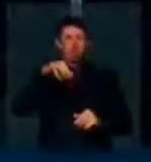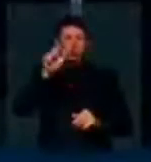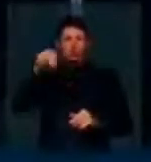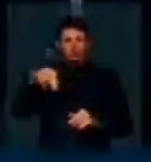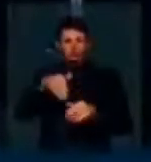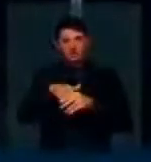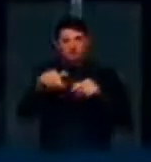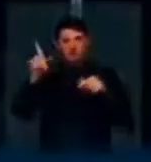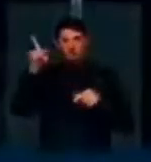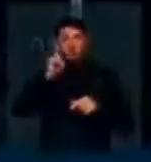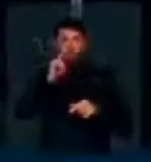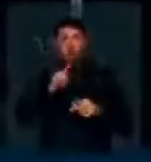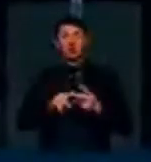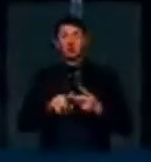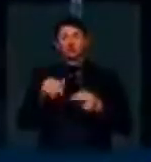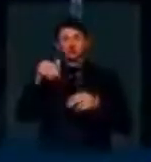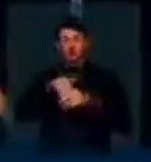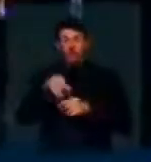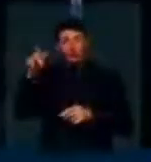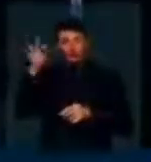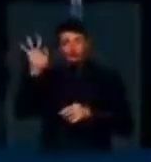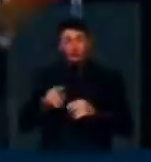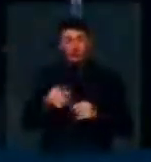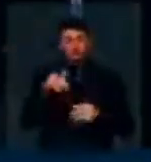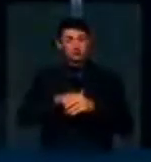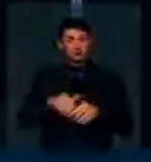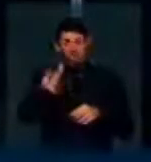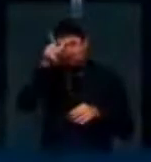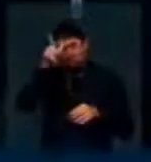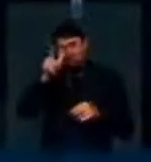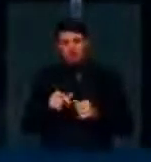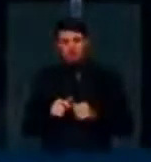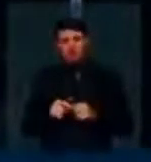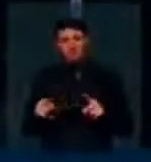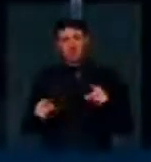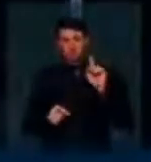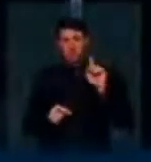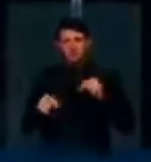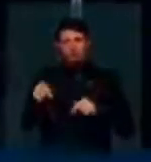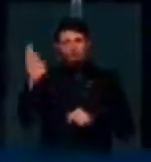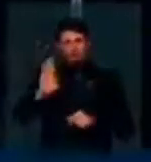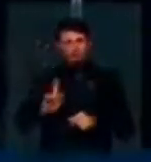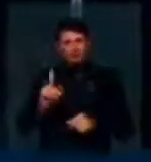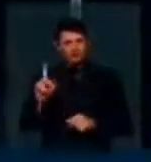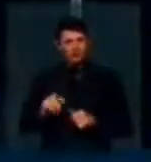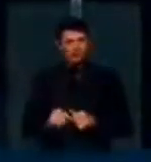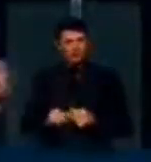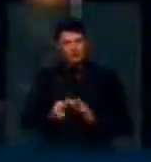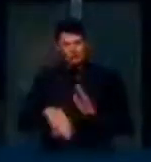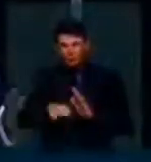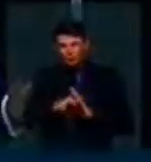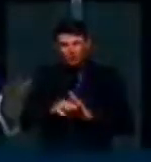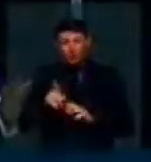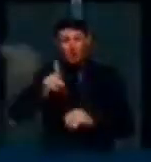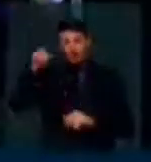no Congresso dos Estados Unidos, no Congresso da França, no Congresso da Alemanha, mas não no Congresso Brasileiro, nessa íntegra. Lá eu